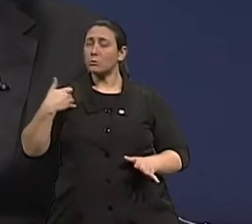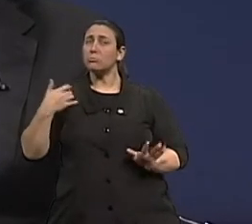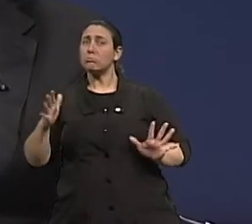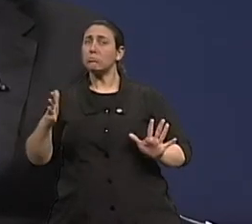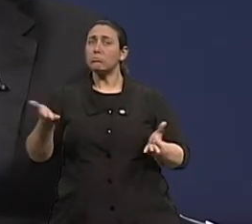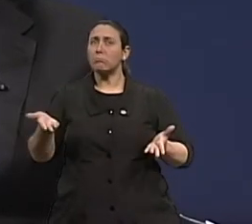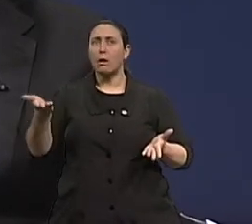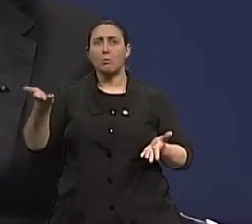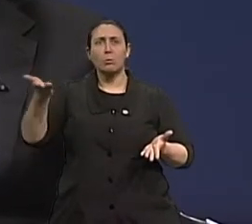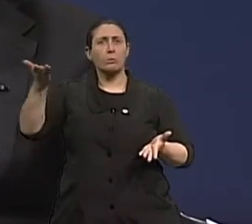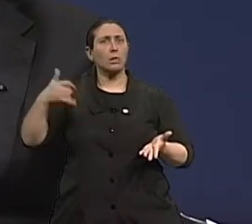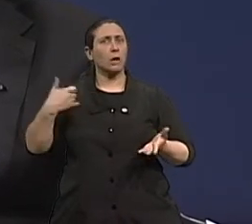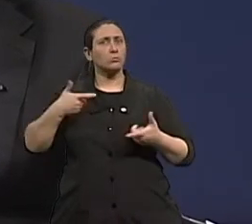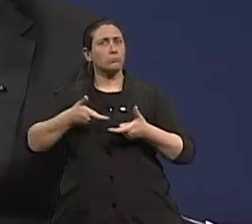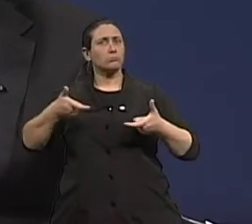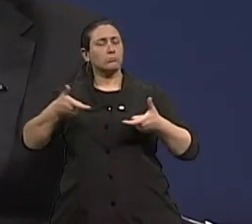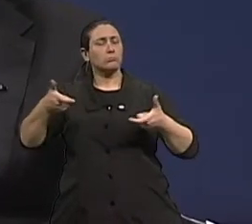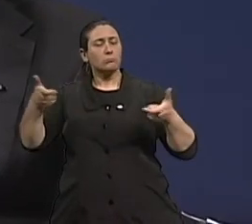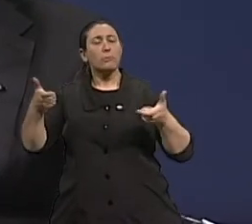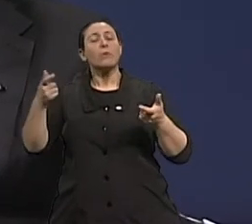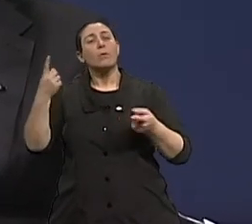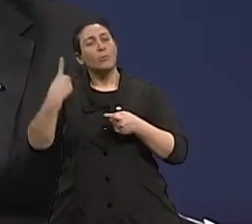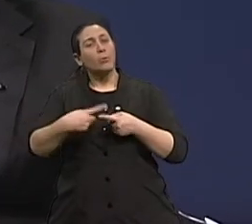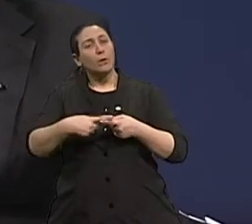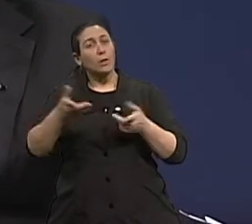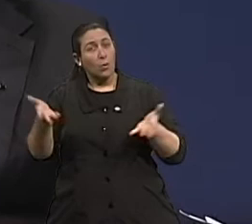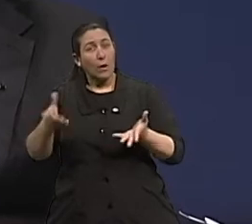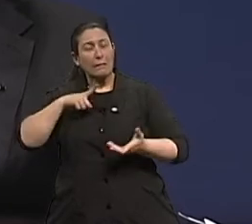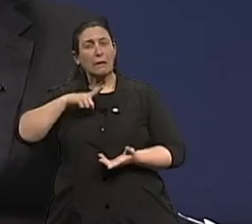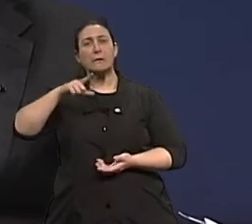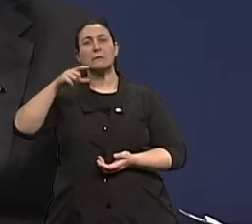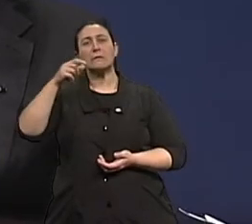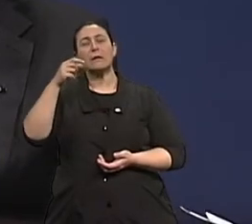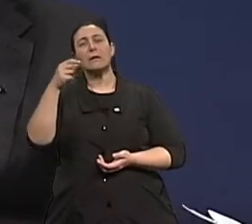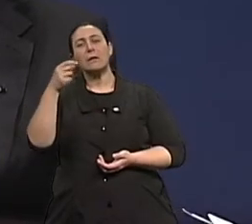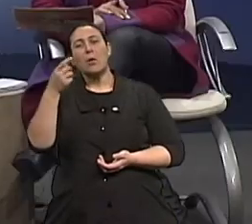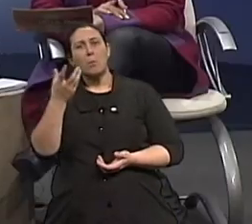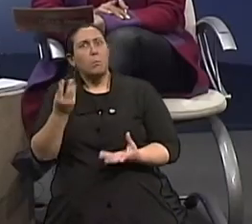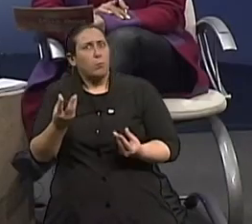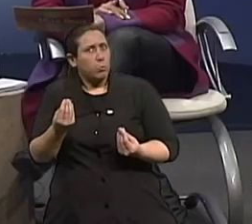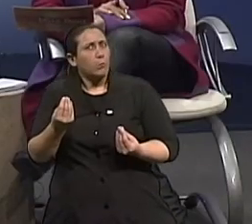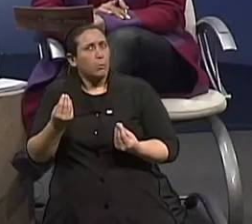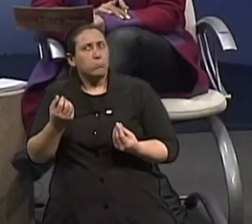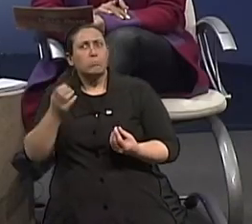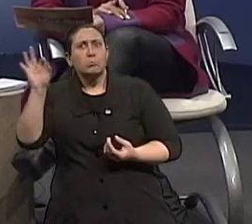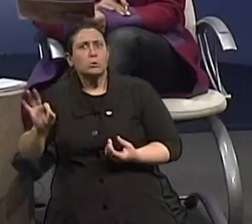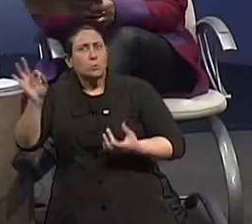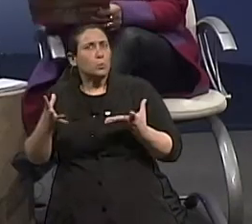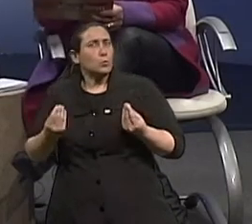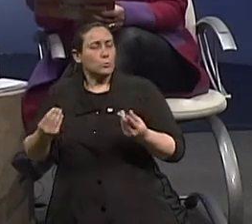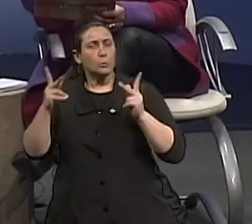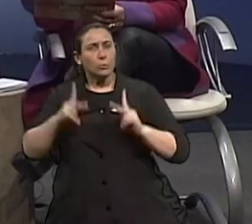Hoje o Rio Grande do Sul já tem 13,6% de pessoas acima de 60 anos, quer dizer... É alto o índice? Altíssimo.